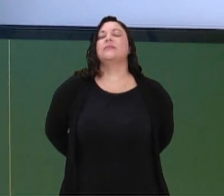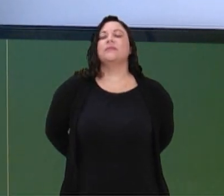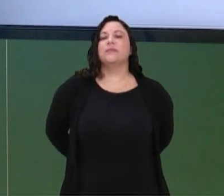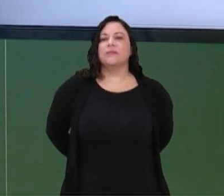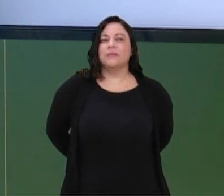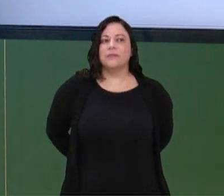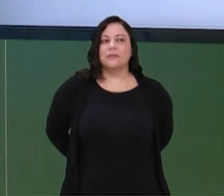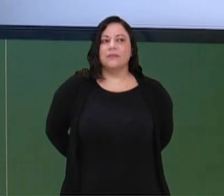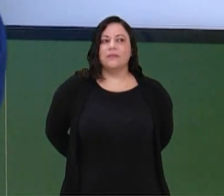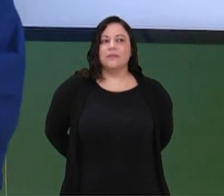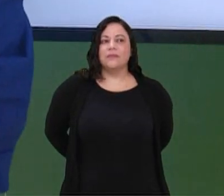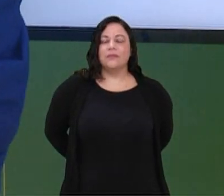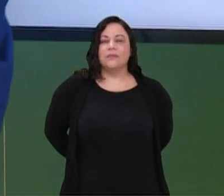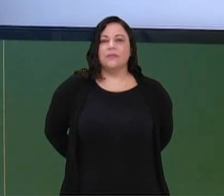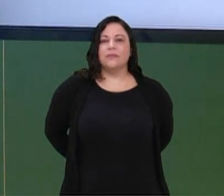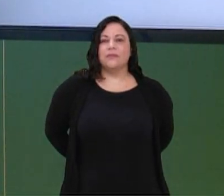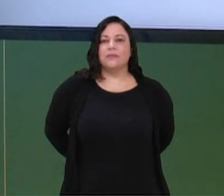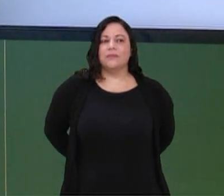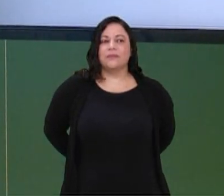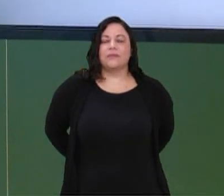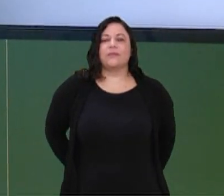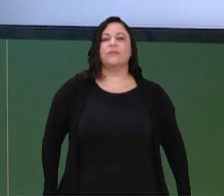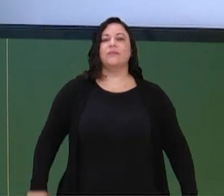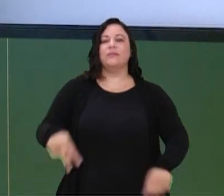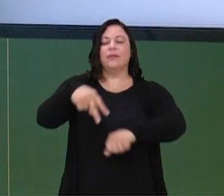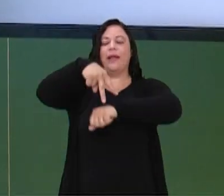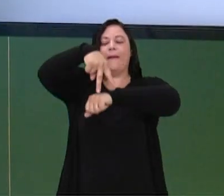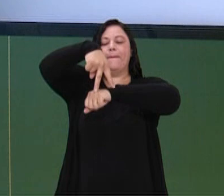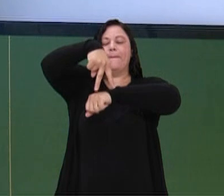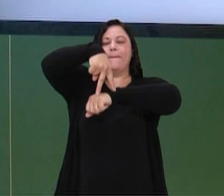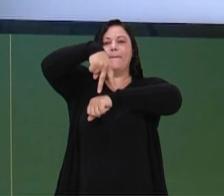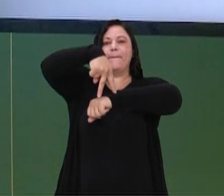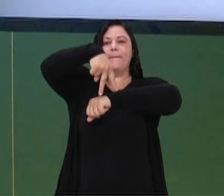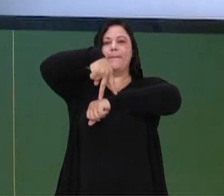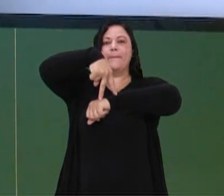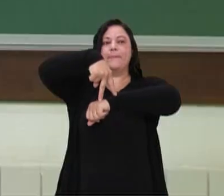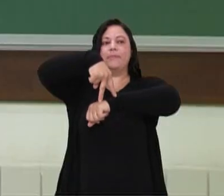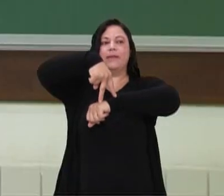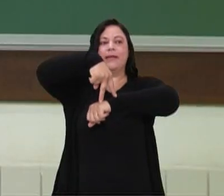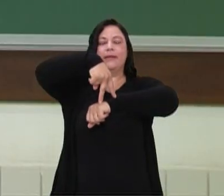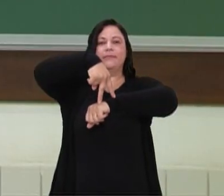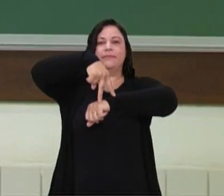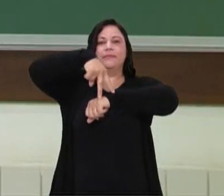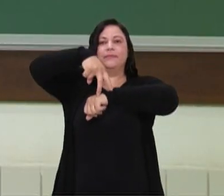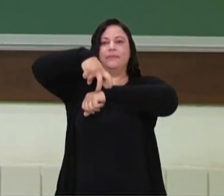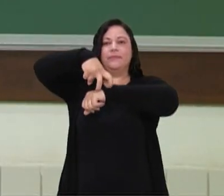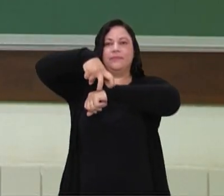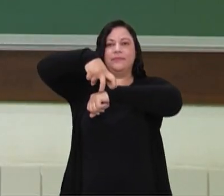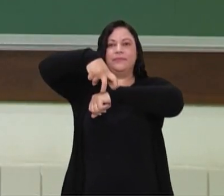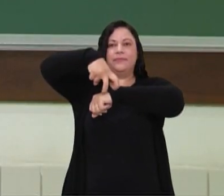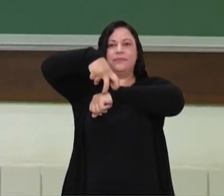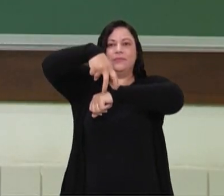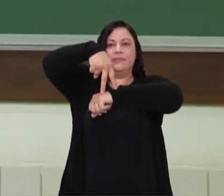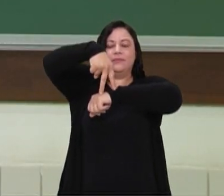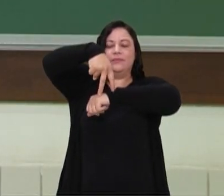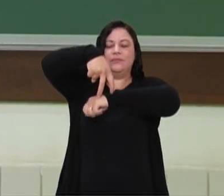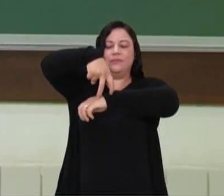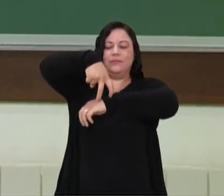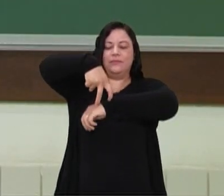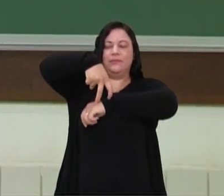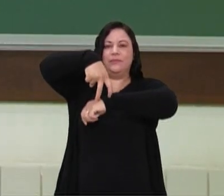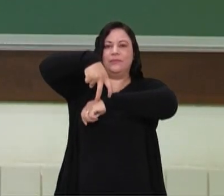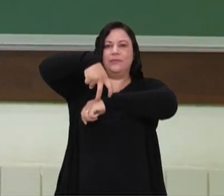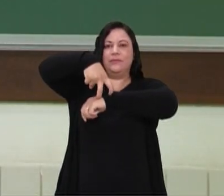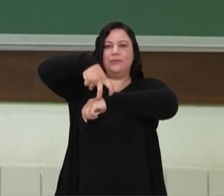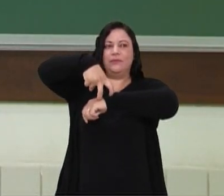aí, vou voltar para que vocês possam ver, mantém, flexiona um pouquinho o seu joelho para tirar a pressão da sua coluna